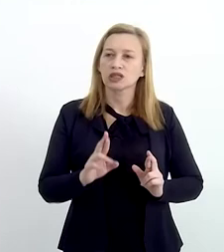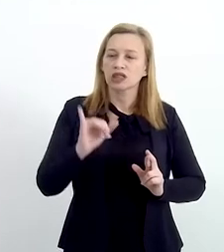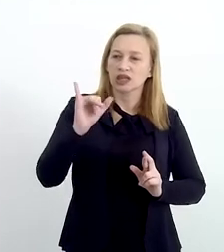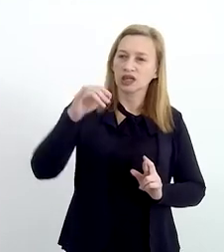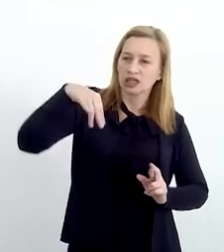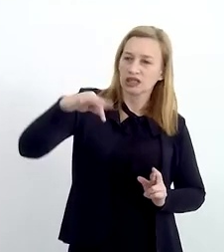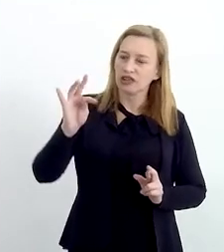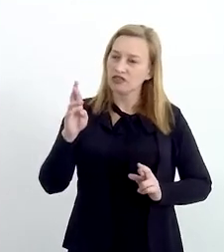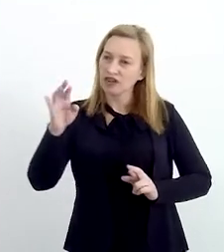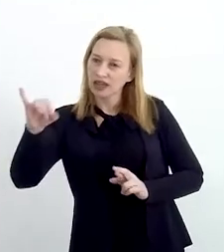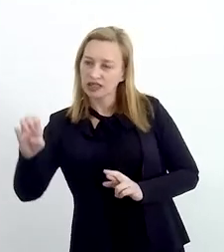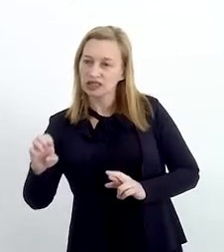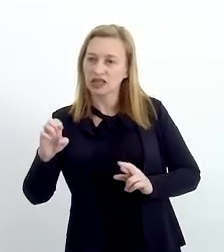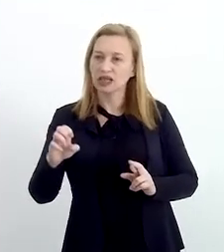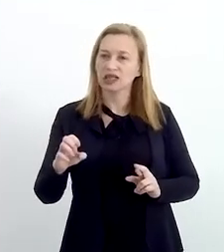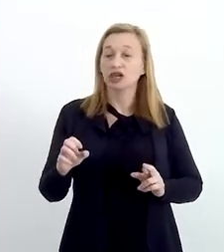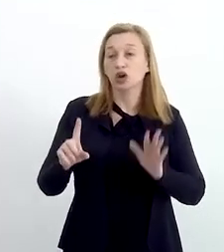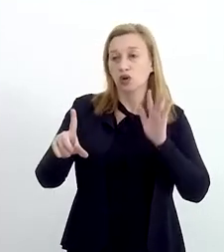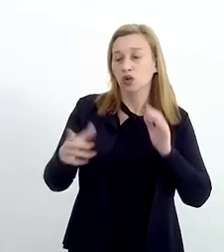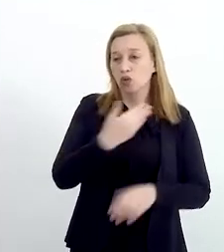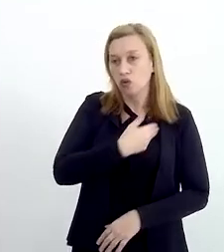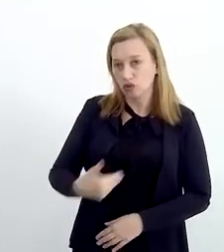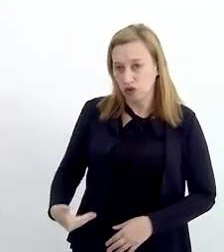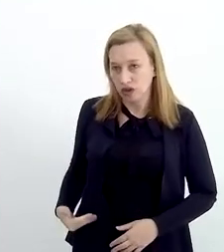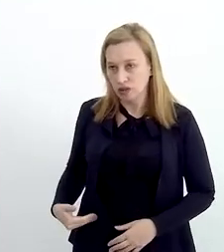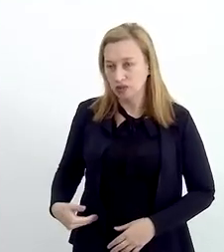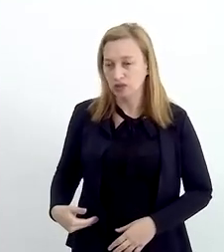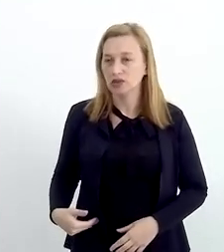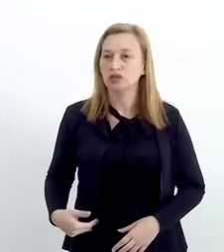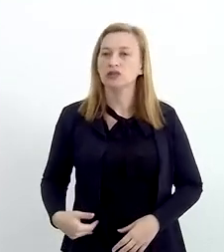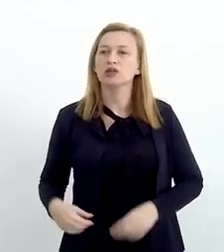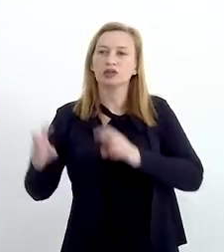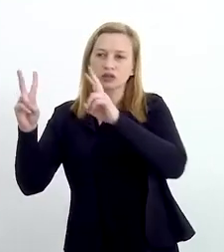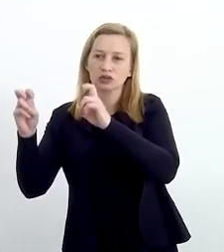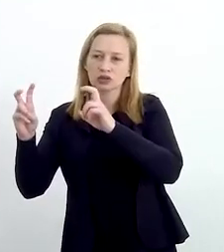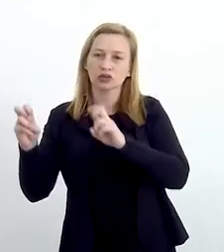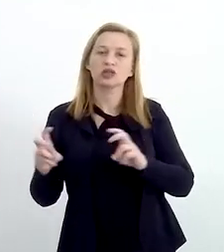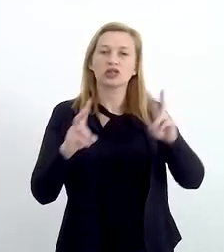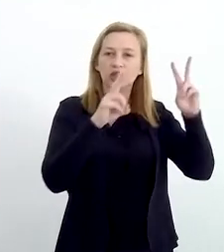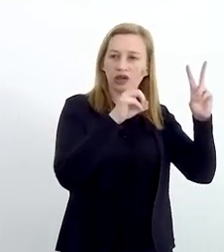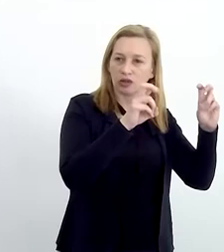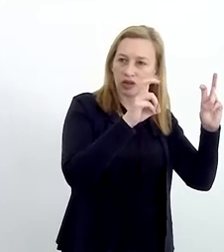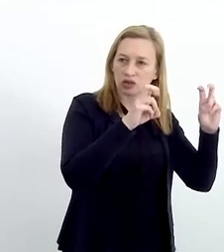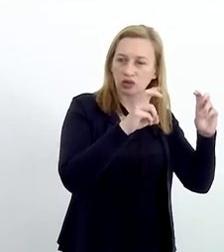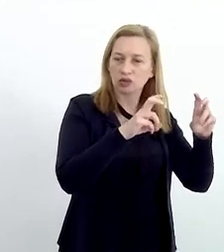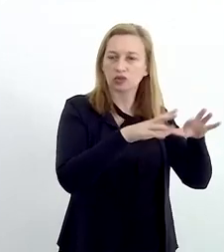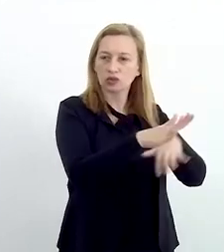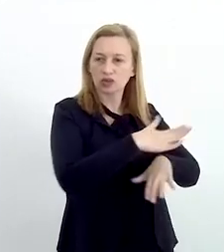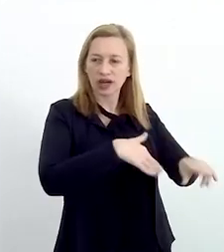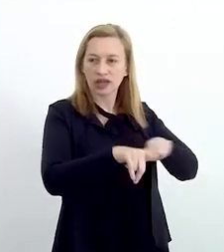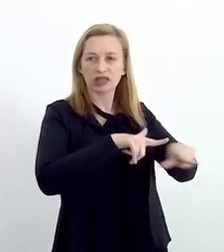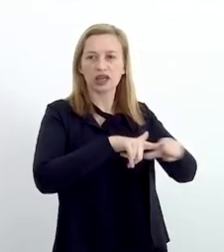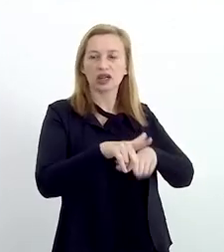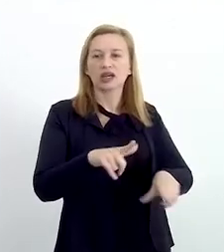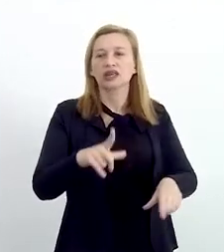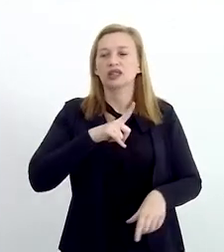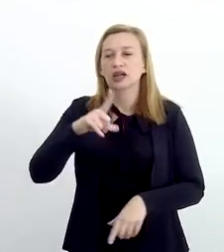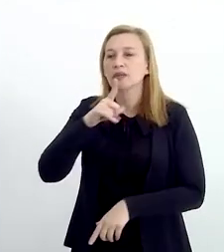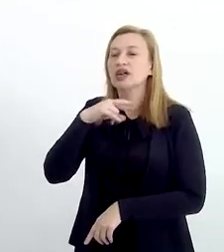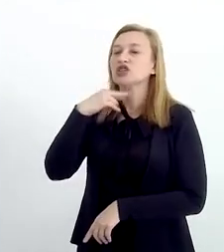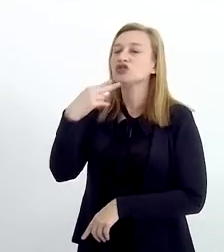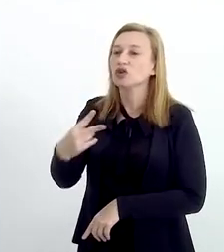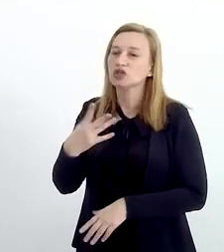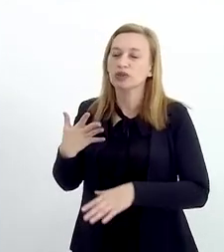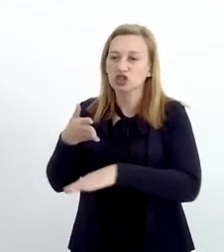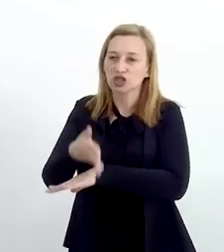relacionamento de interface entre a questão de governo e a questão de mercado, para que a gente possa